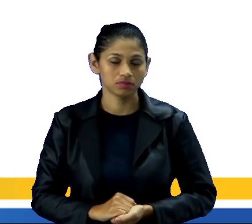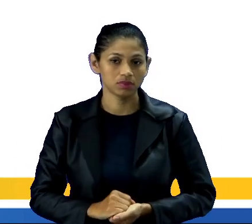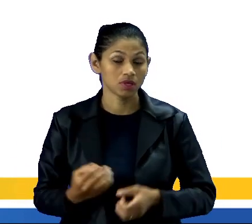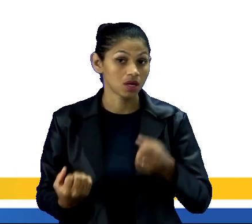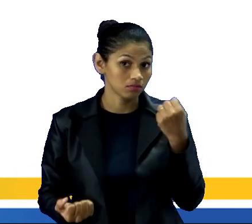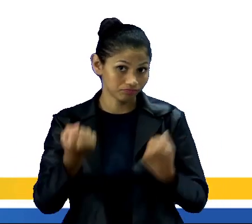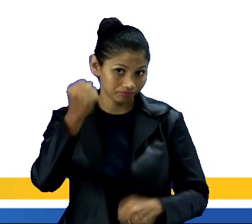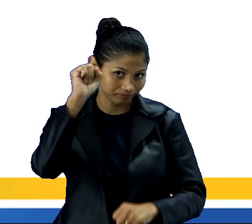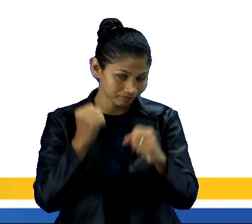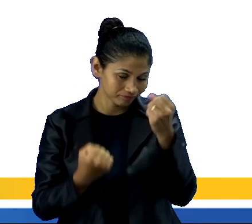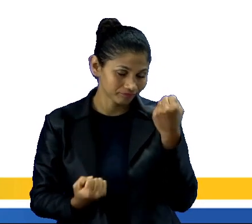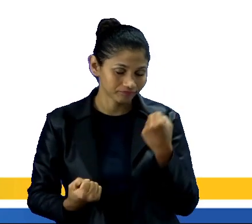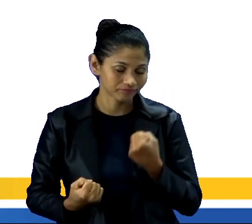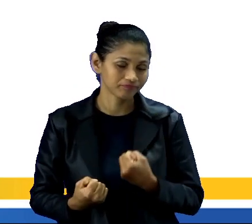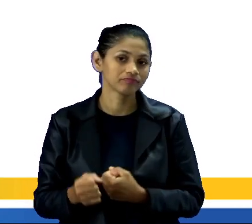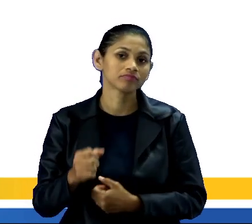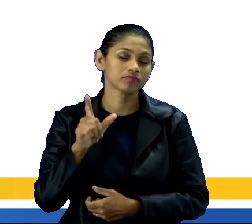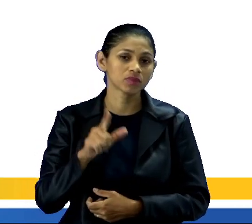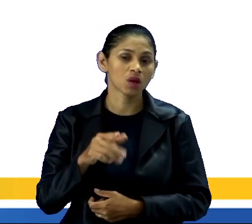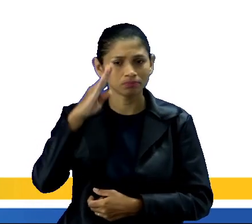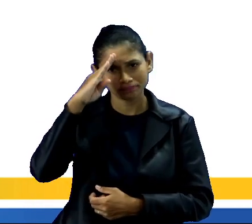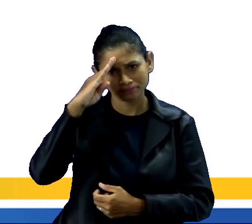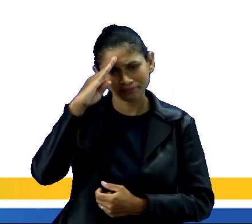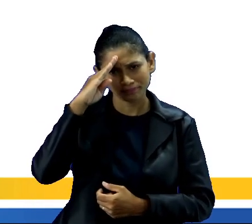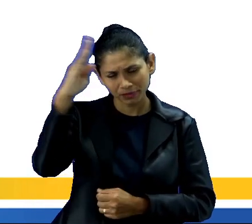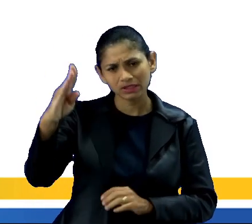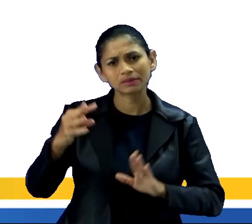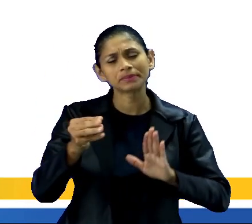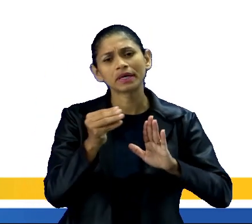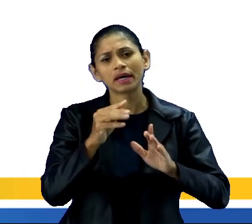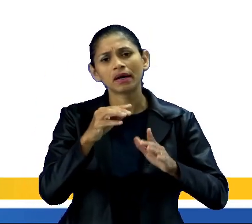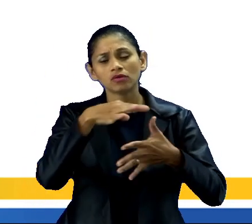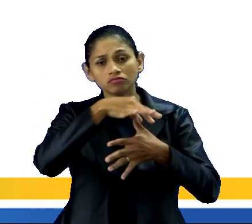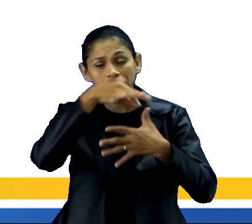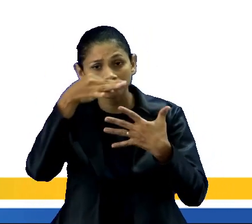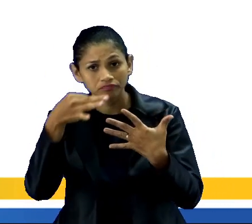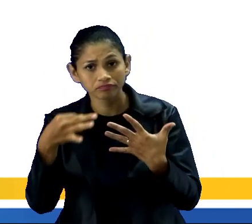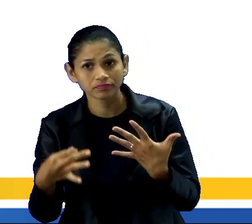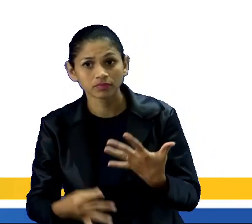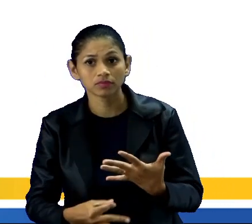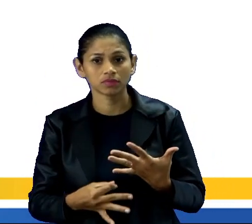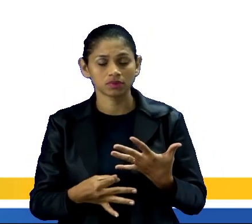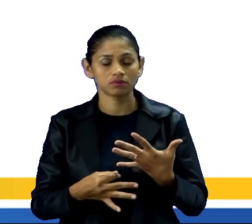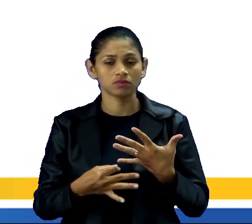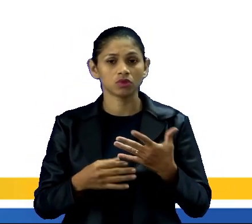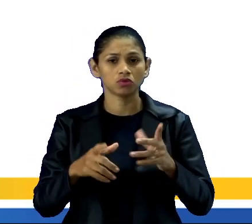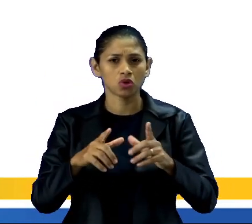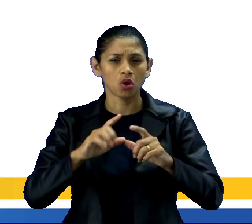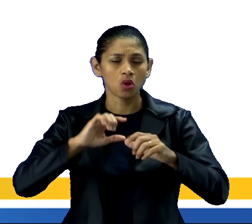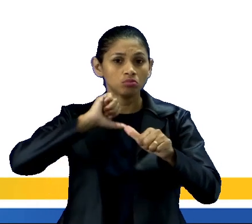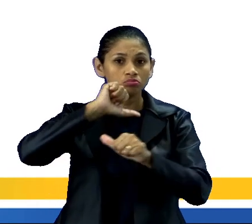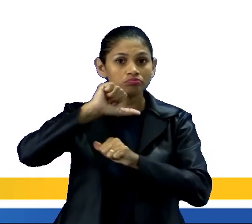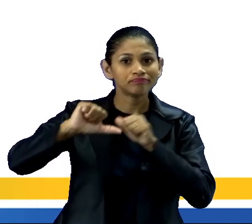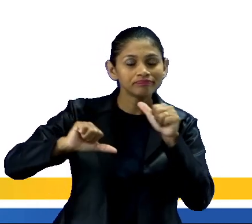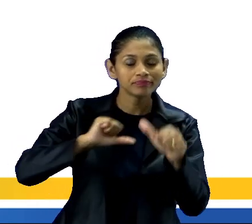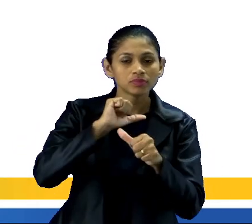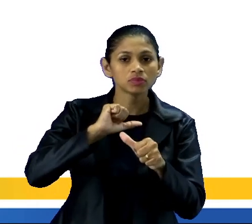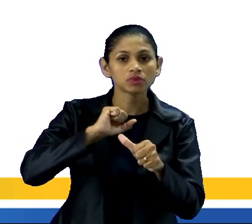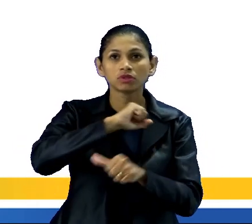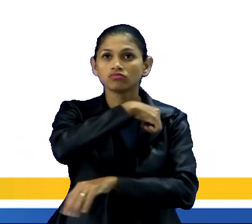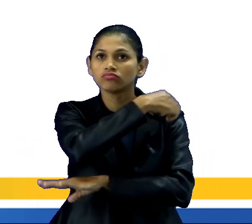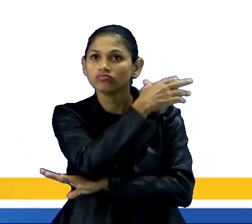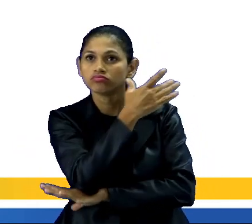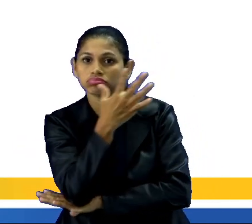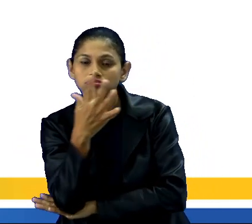industrialização é um dos principais fatores de transformação do espaço geográfico, pois interfere nos